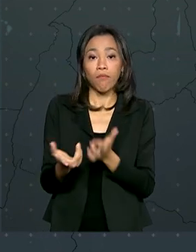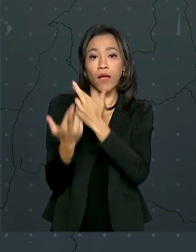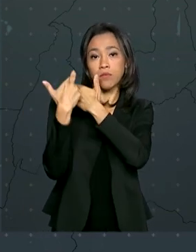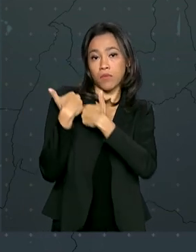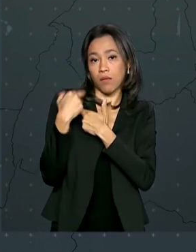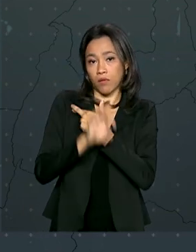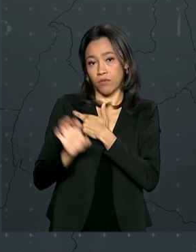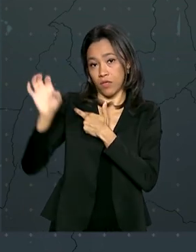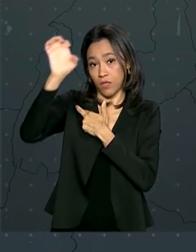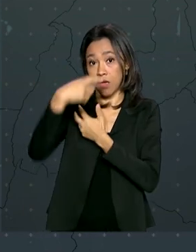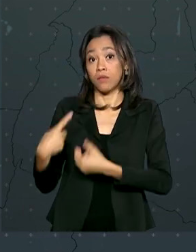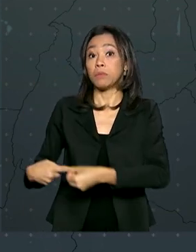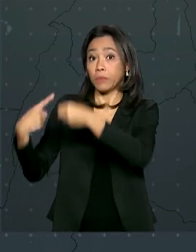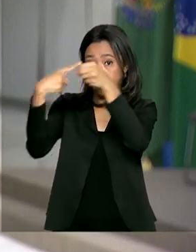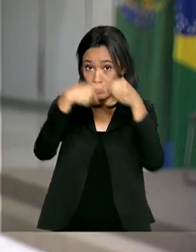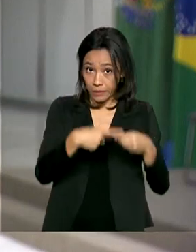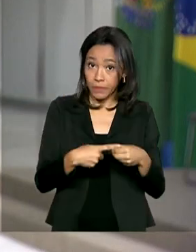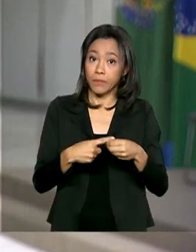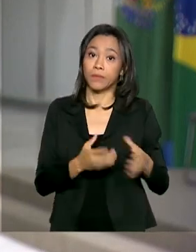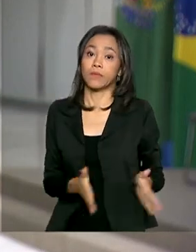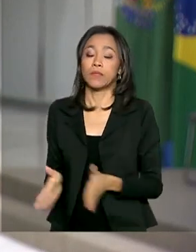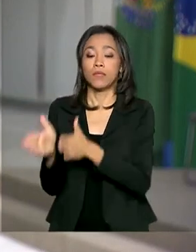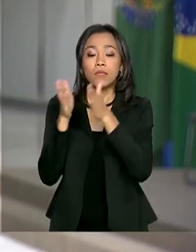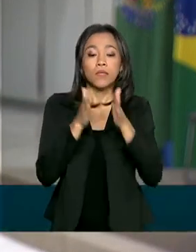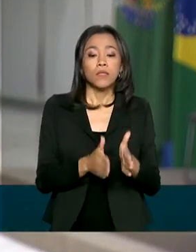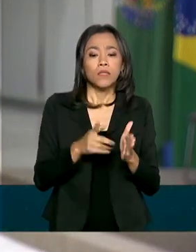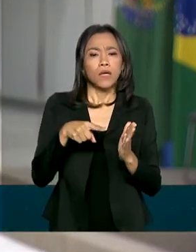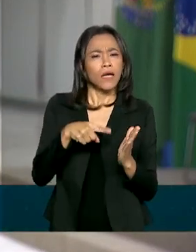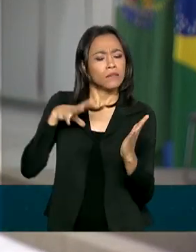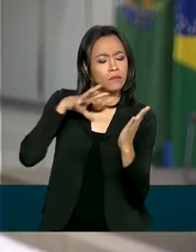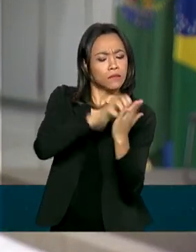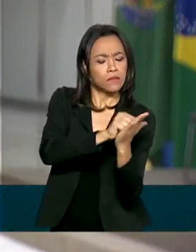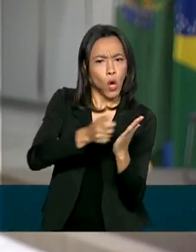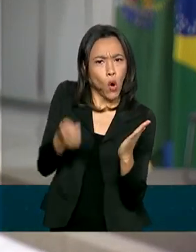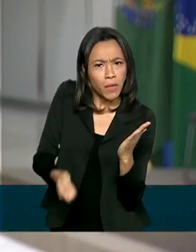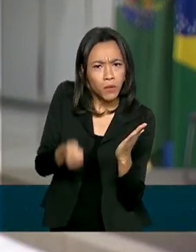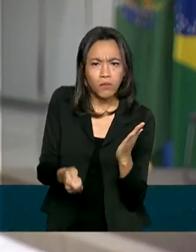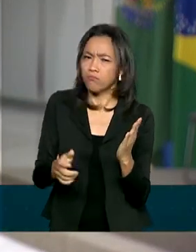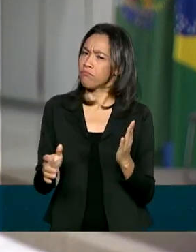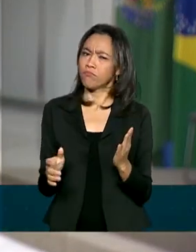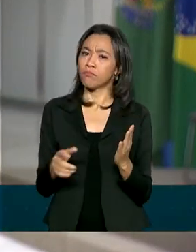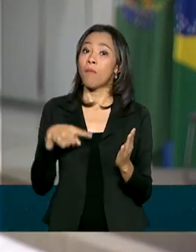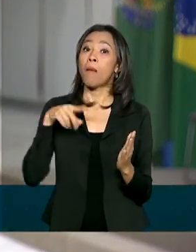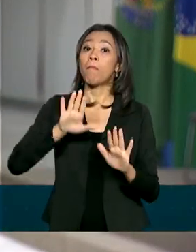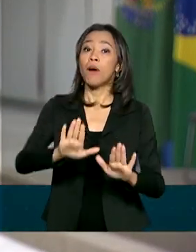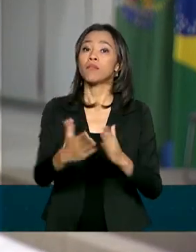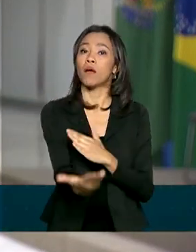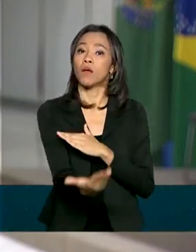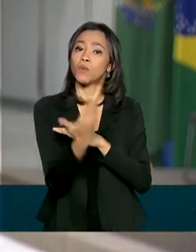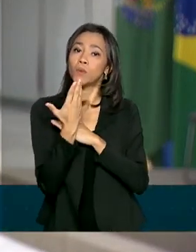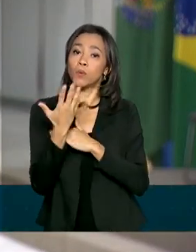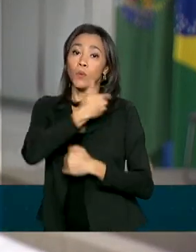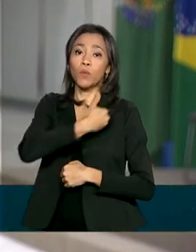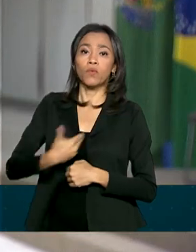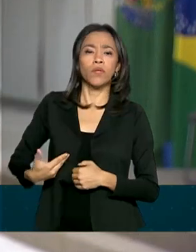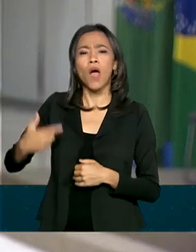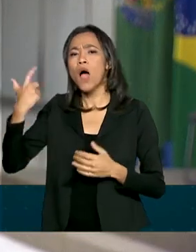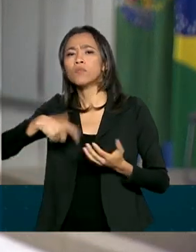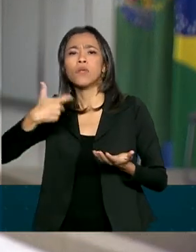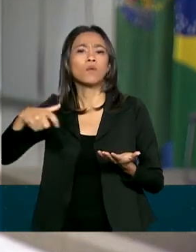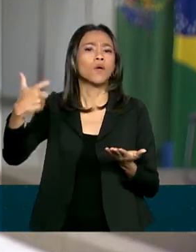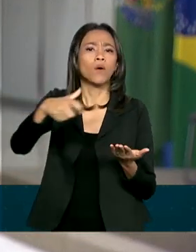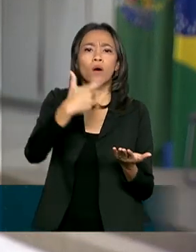dos estados e municípios. O cadastro não é obrigatório, mas ajuda o governo a mapear onde estão esses